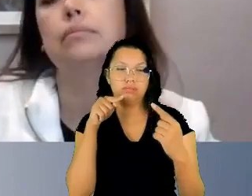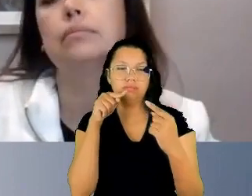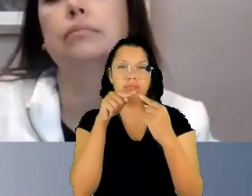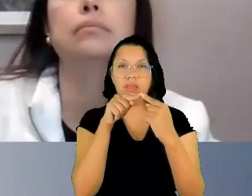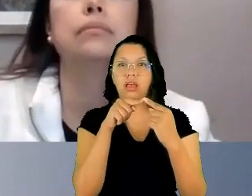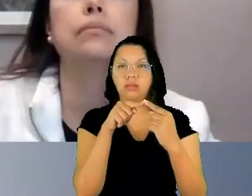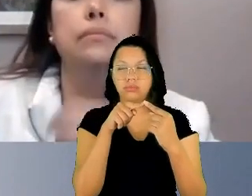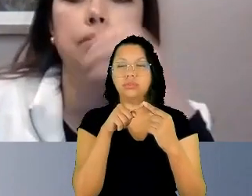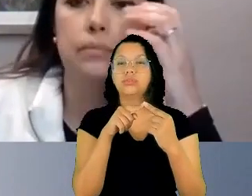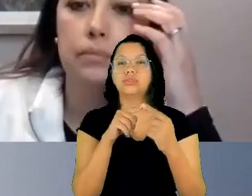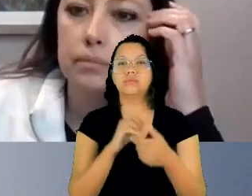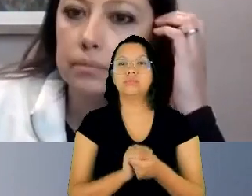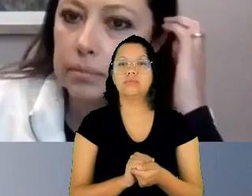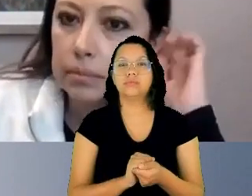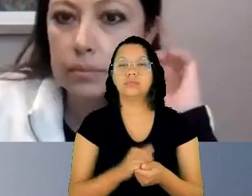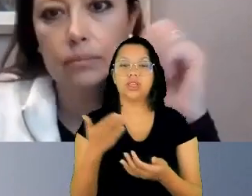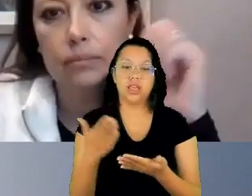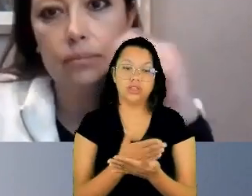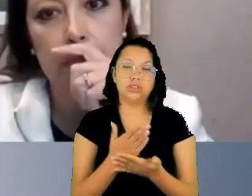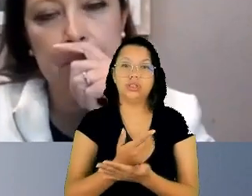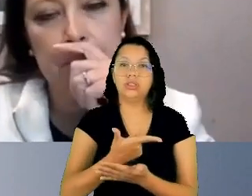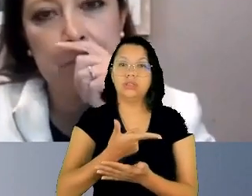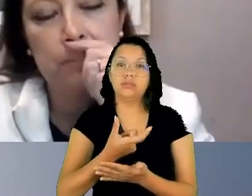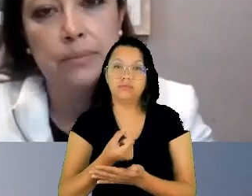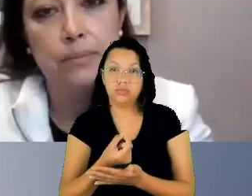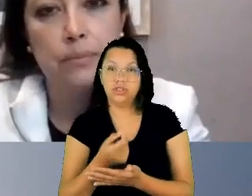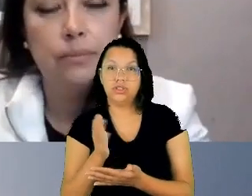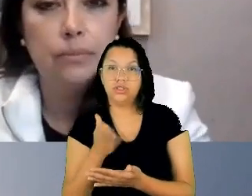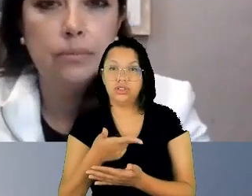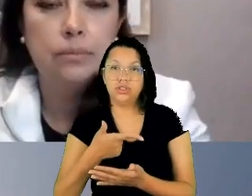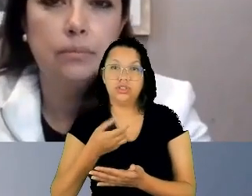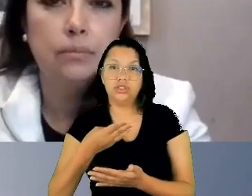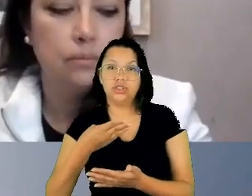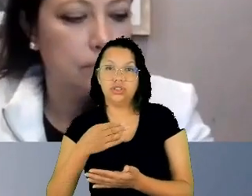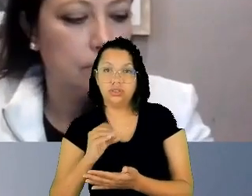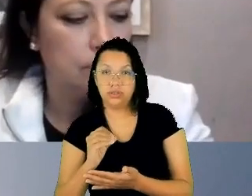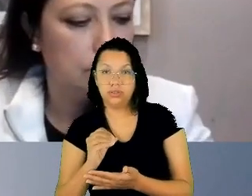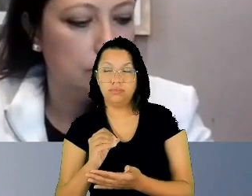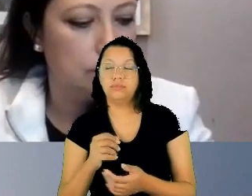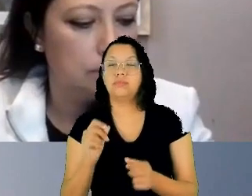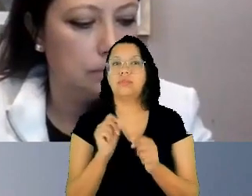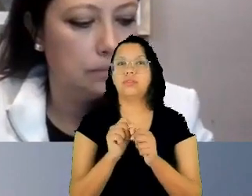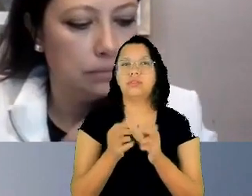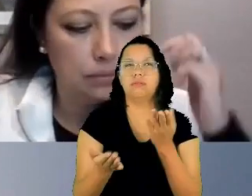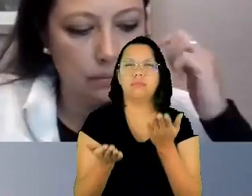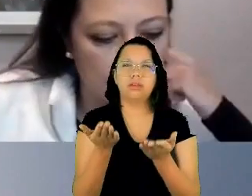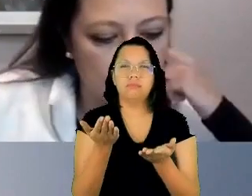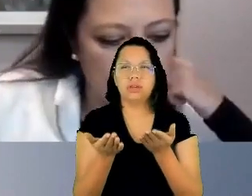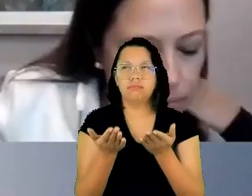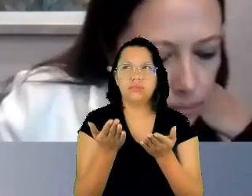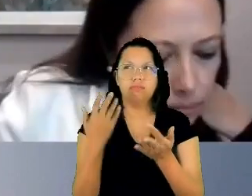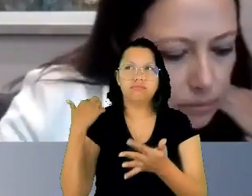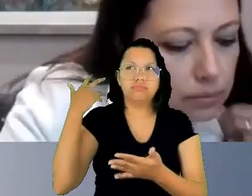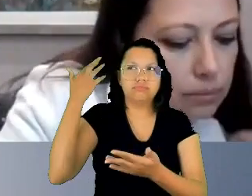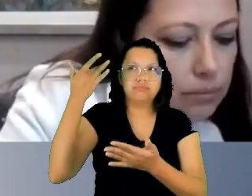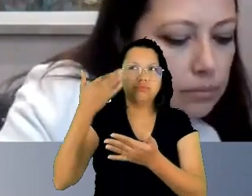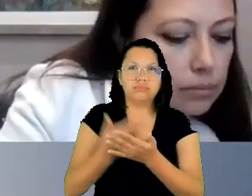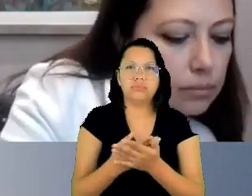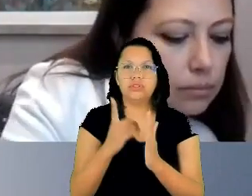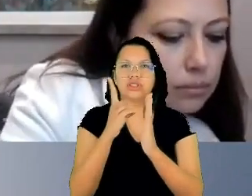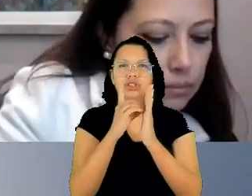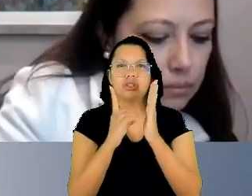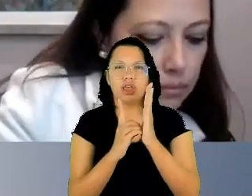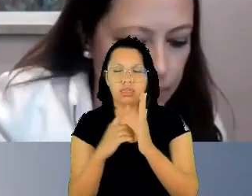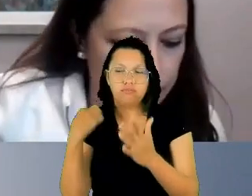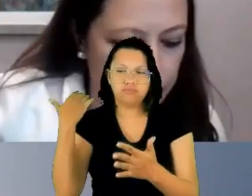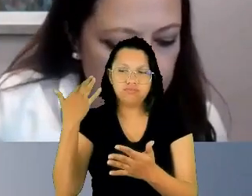E aqui, fazendo um balanço das últimas décadas, qual é o legado da nossa voz? Quais são as nossas